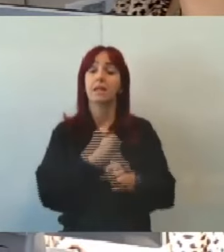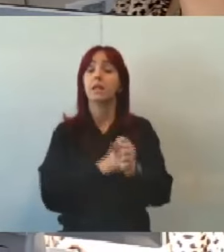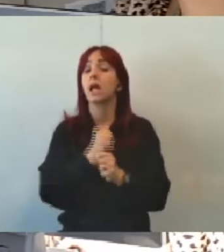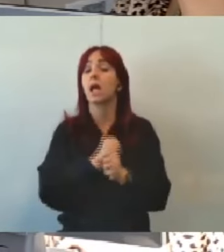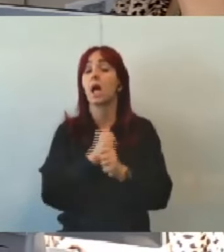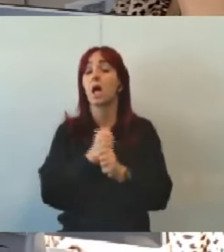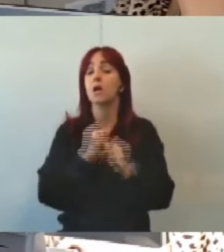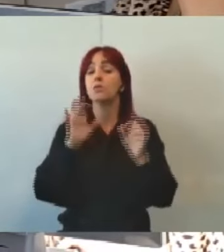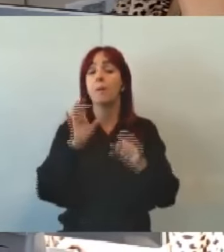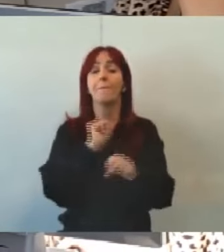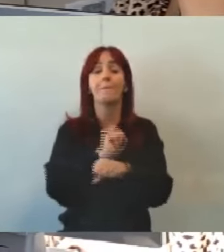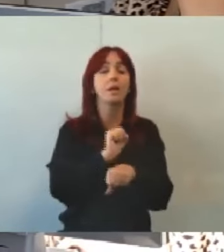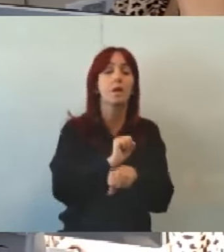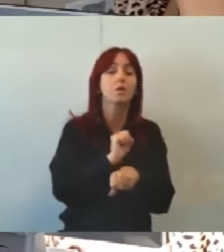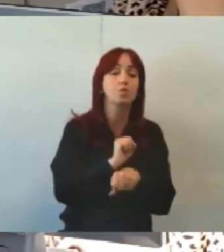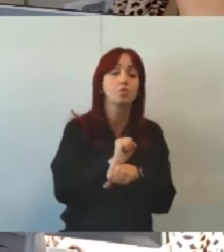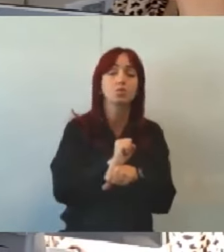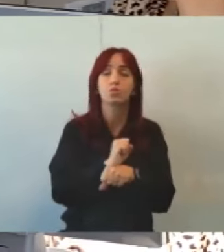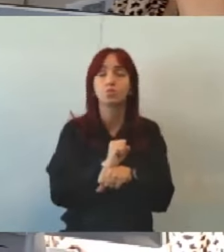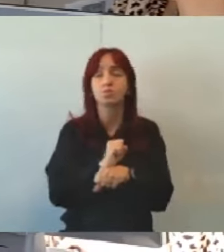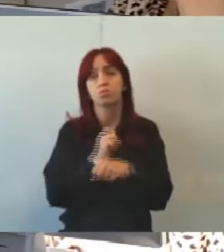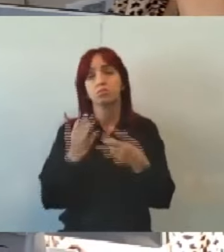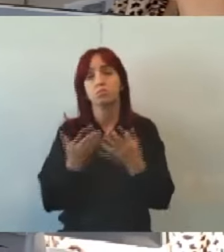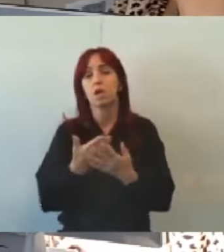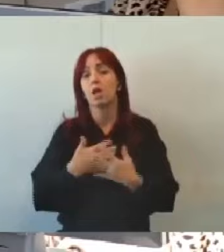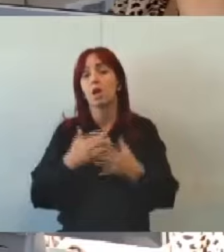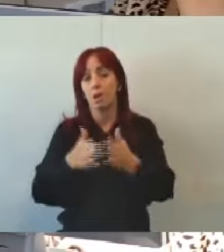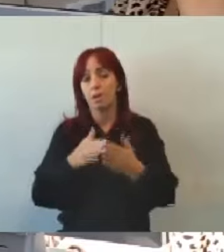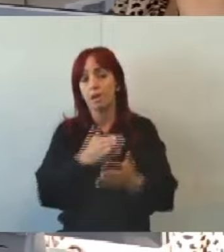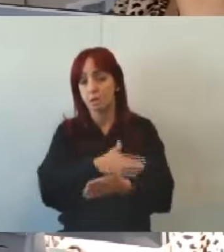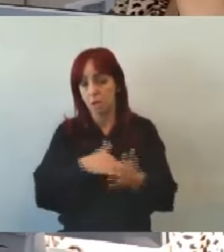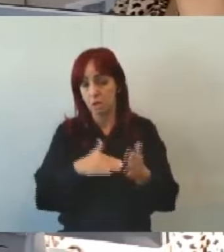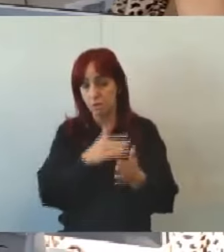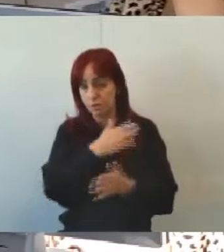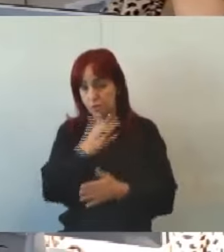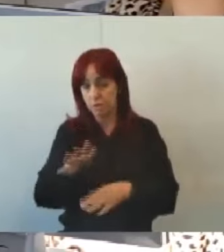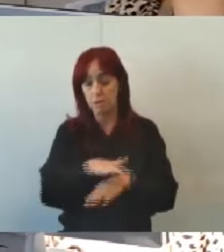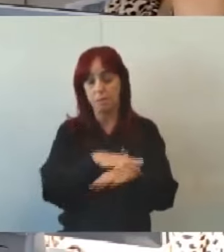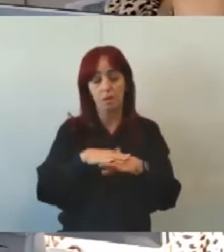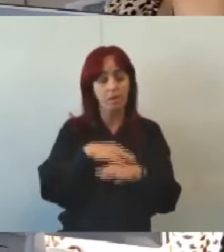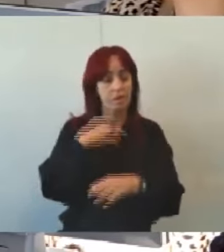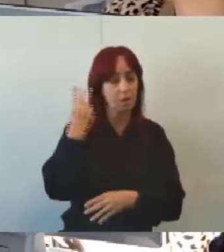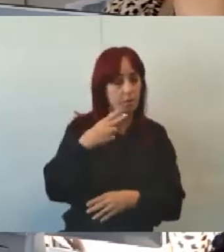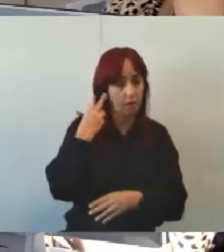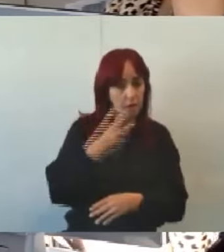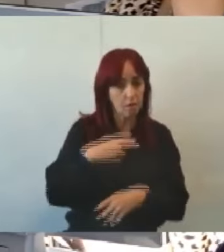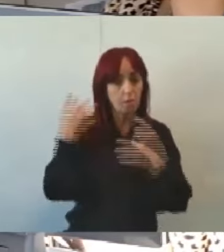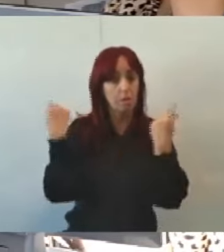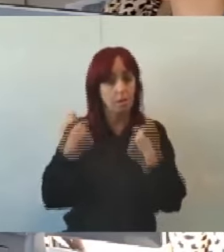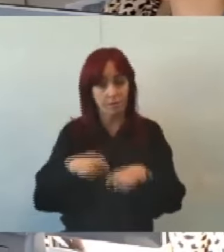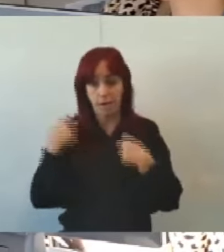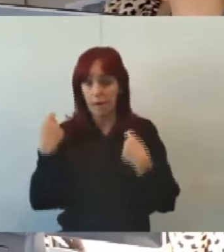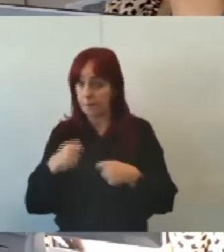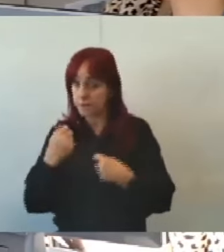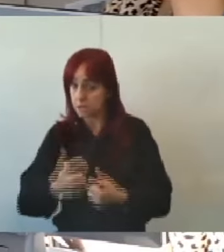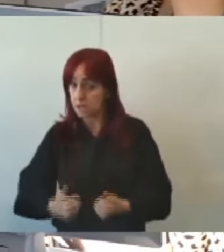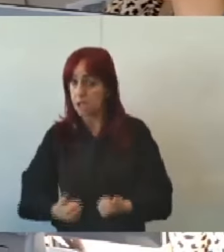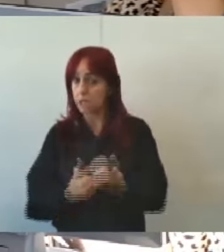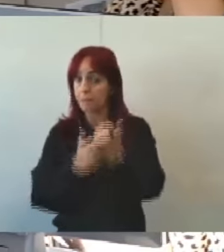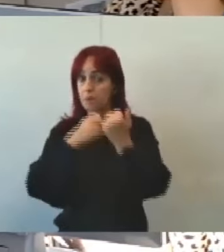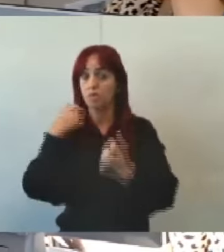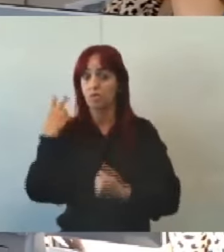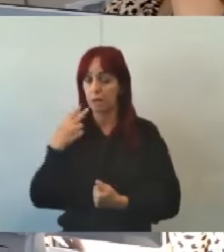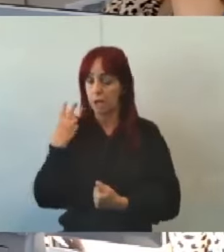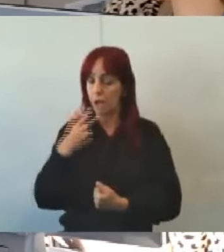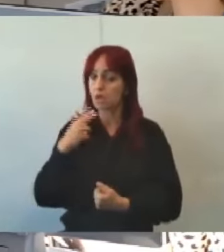anos então assim o que eu peço a todos para conversar com seus vereadores porque a gente vai precisar do apoio dos vereadores